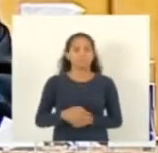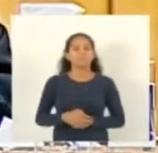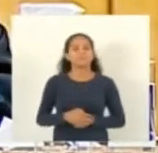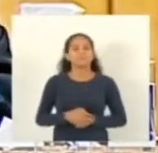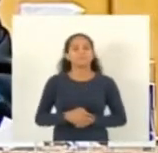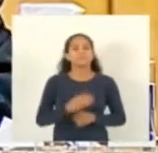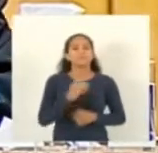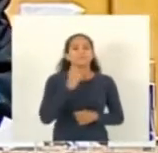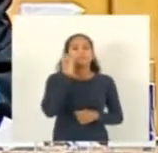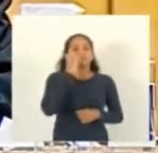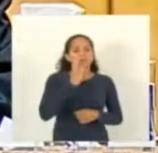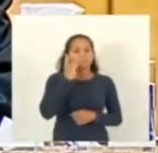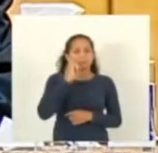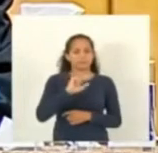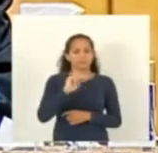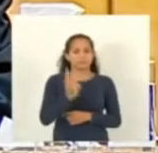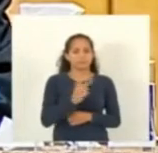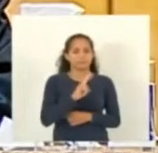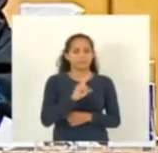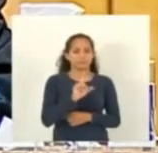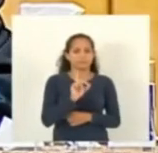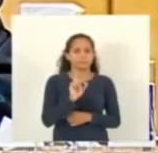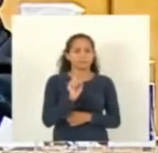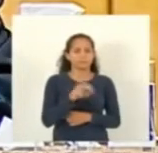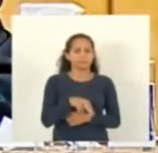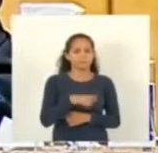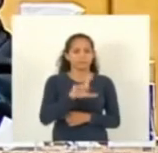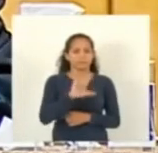deputado Udson Leal